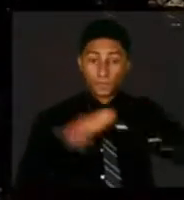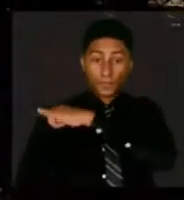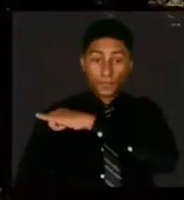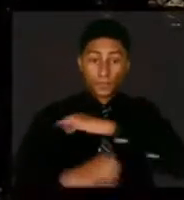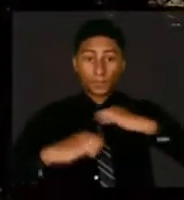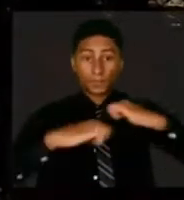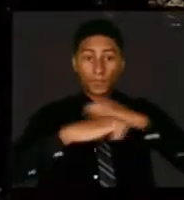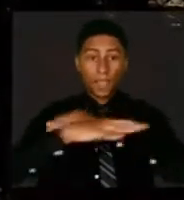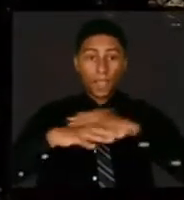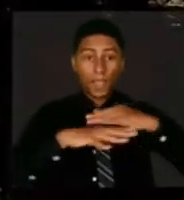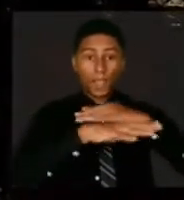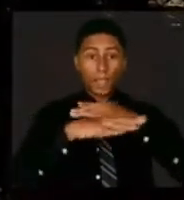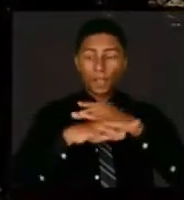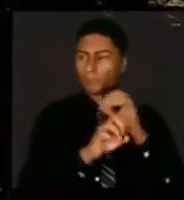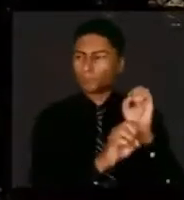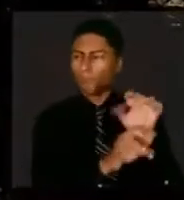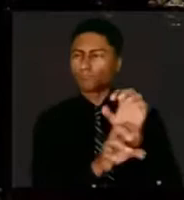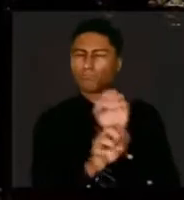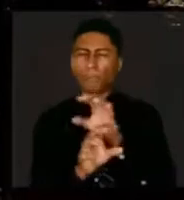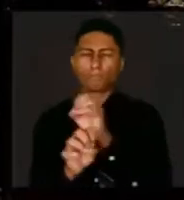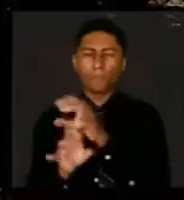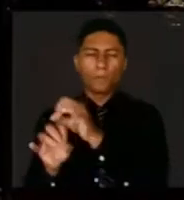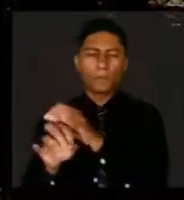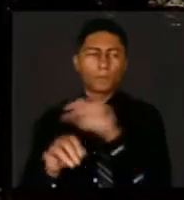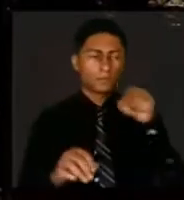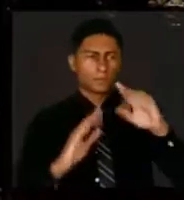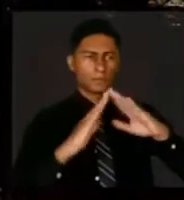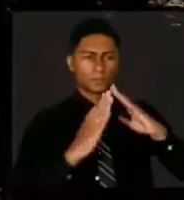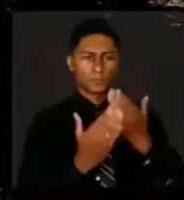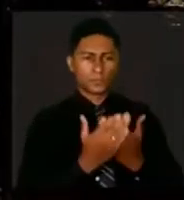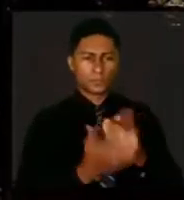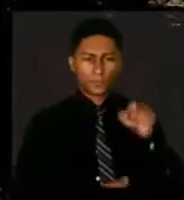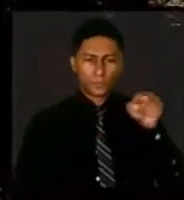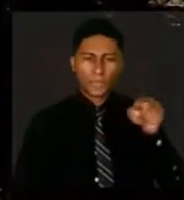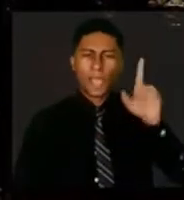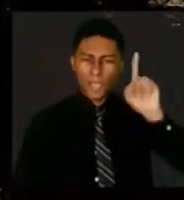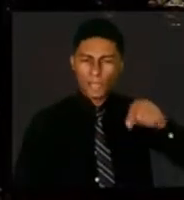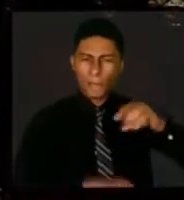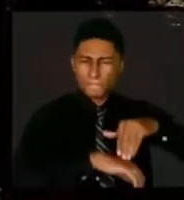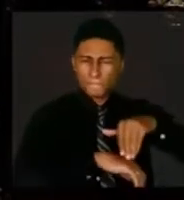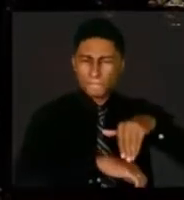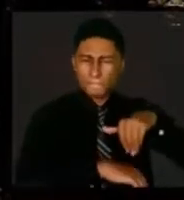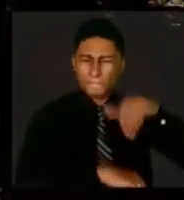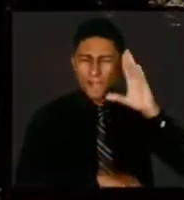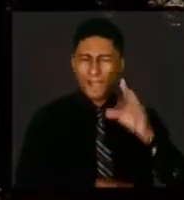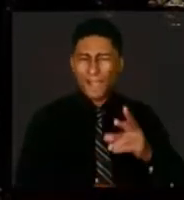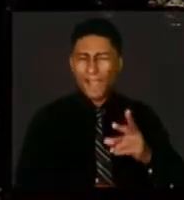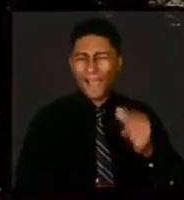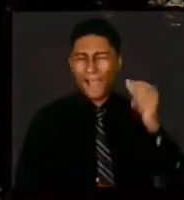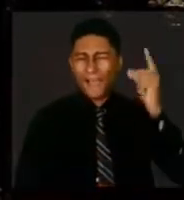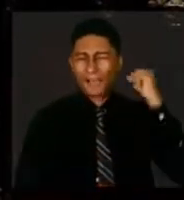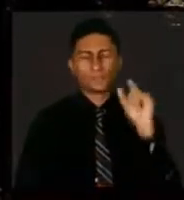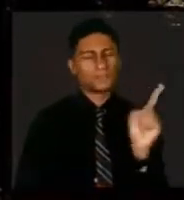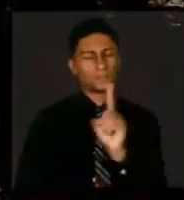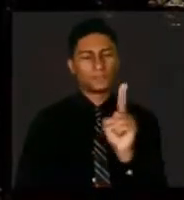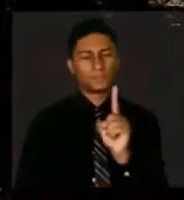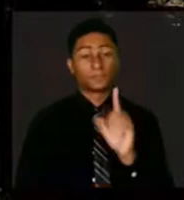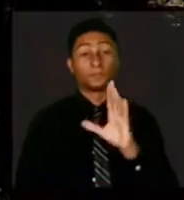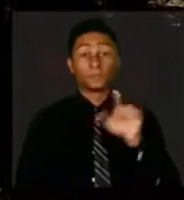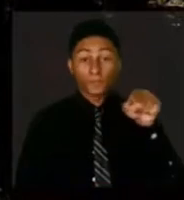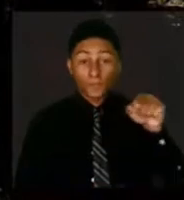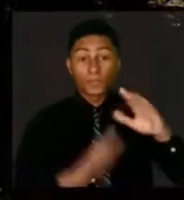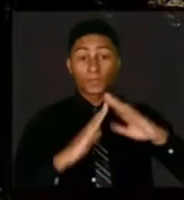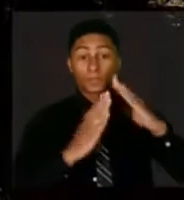Ela não é a escola em funcionamento mais antiga na cidade, mas é a escola municipal mais